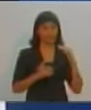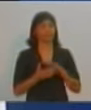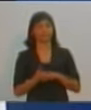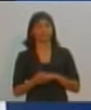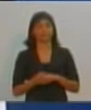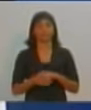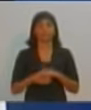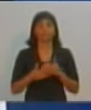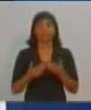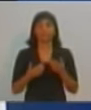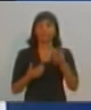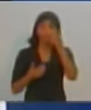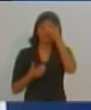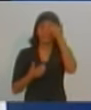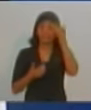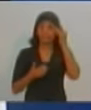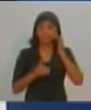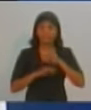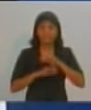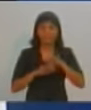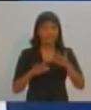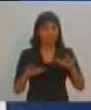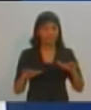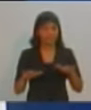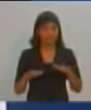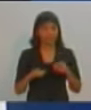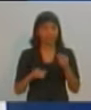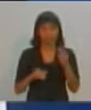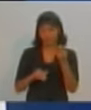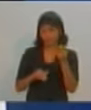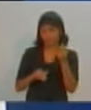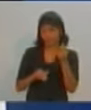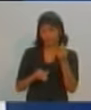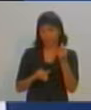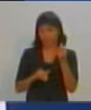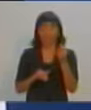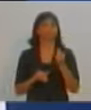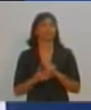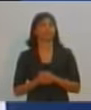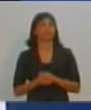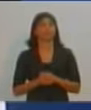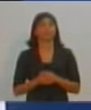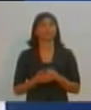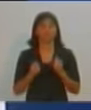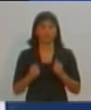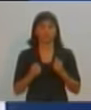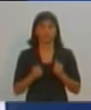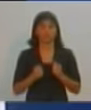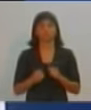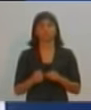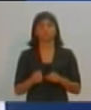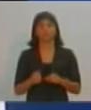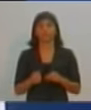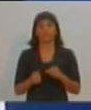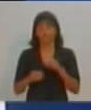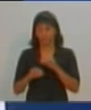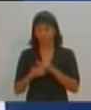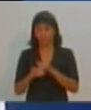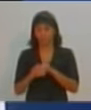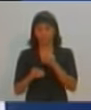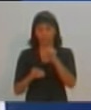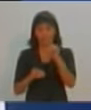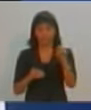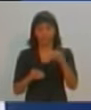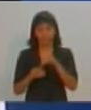patrocinando a nossa campanha. As nossas contas, quem quiser verificar, estão lá pela internet. E eu acho bom que o eleitor pesquise quem